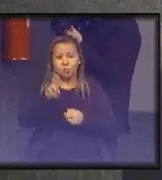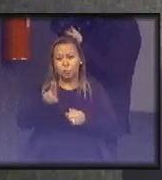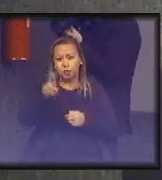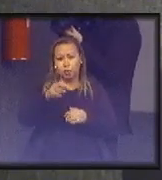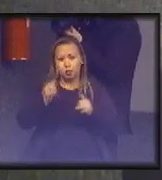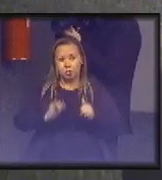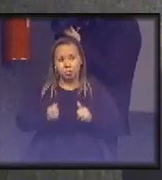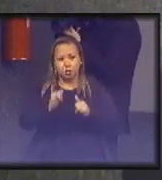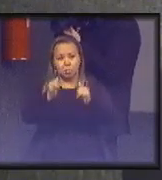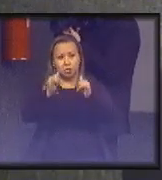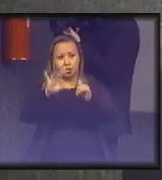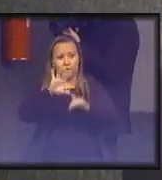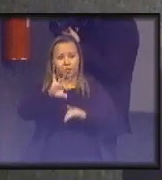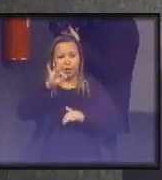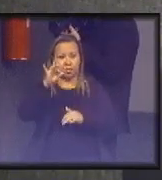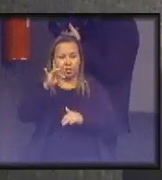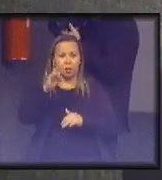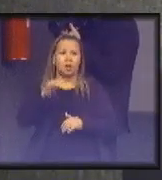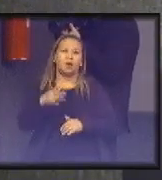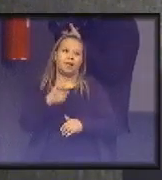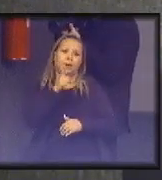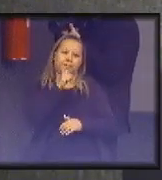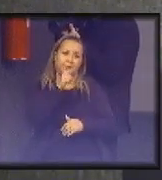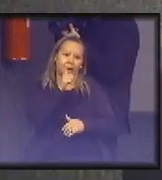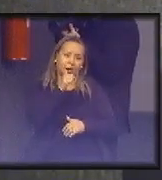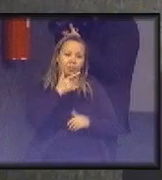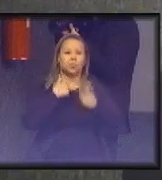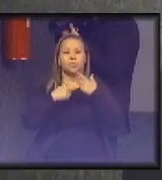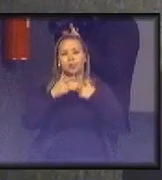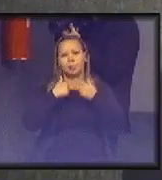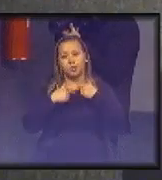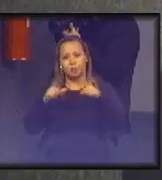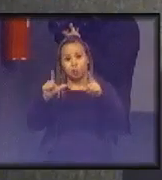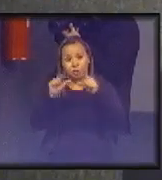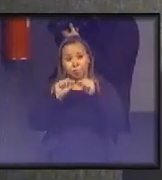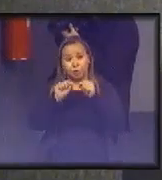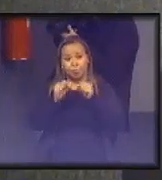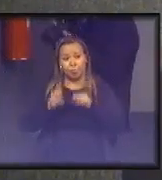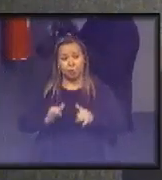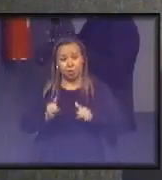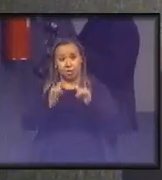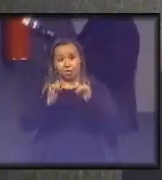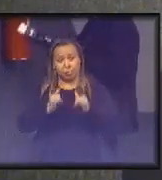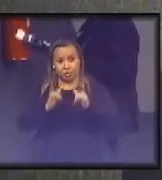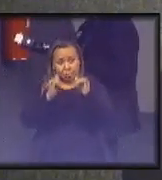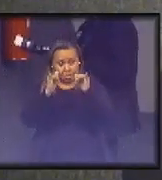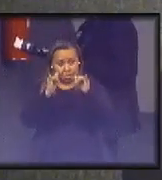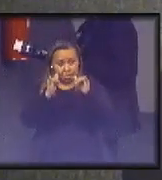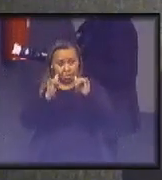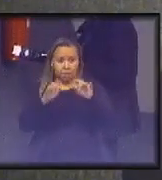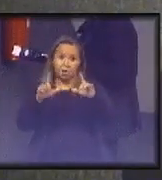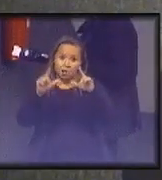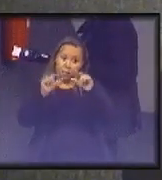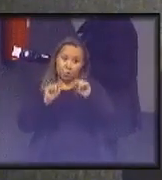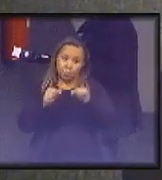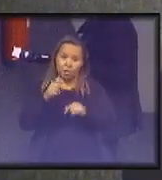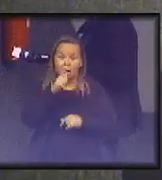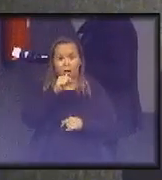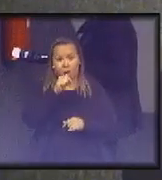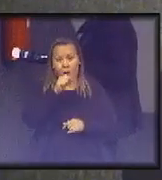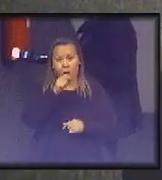preferido ao consumo de água, ou seja, eu desejo reduzir meu consumo de energia elétrica na mesma dimensão que eu desejo diminuir meu consumo de água.